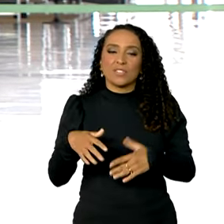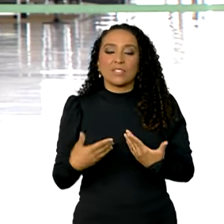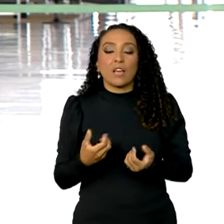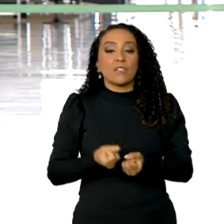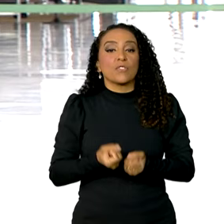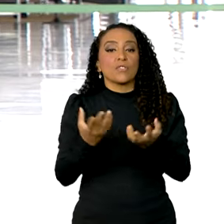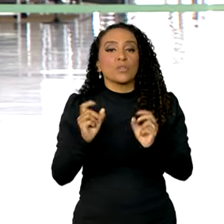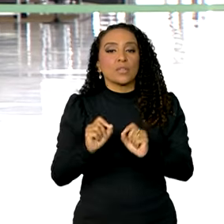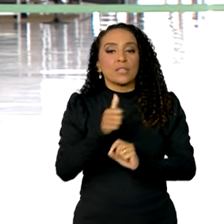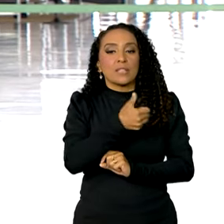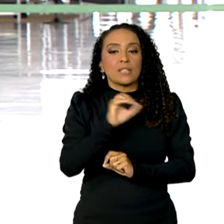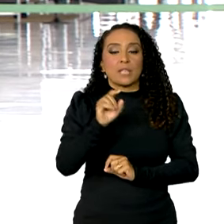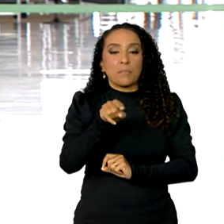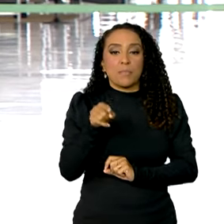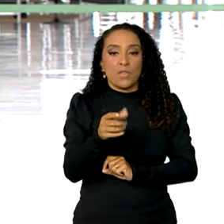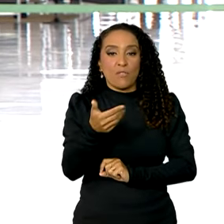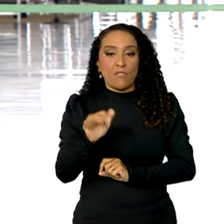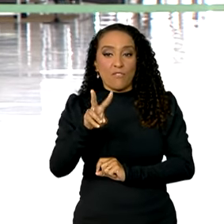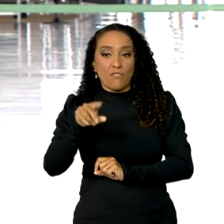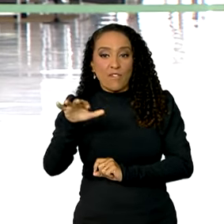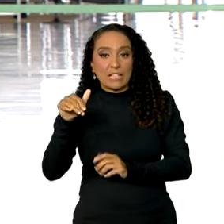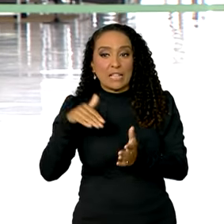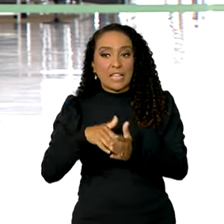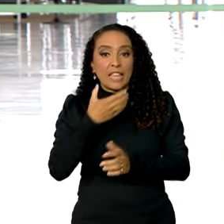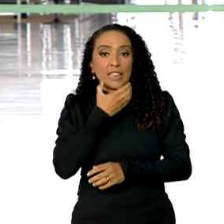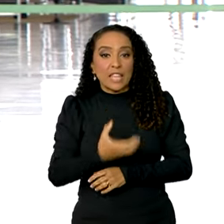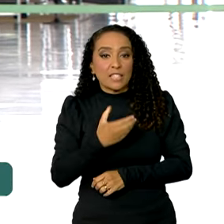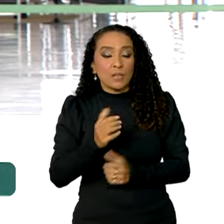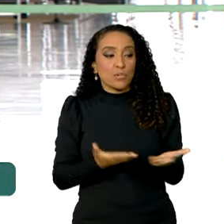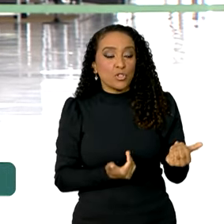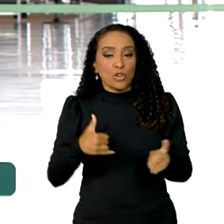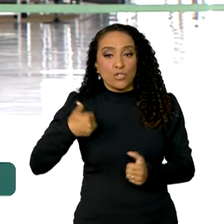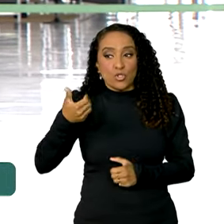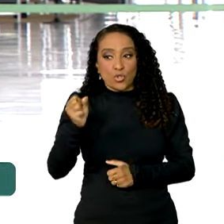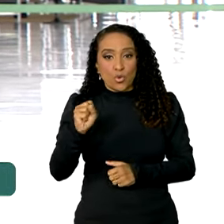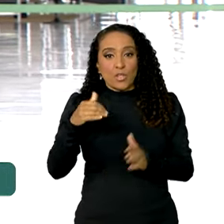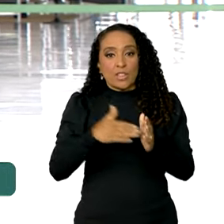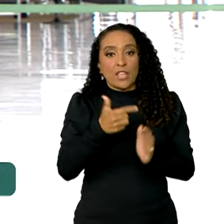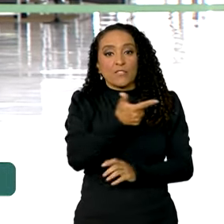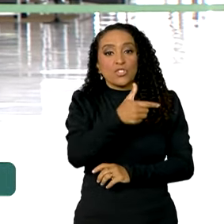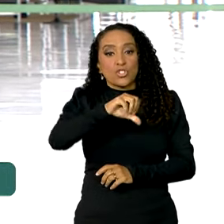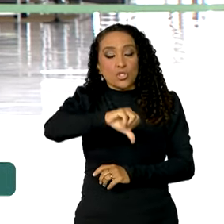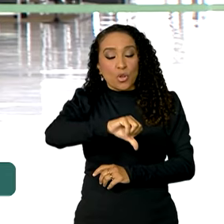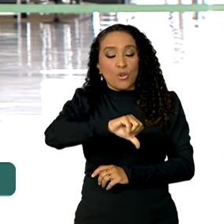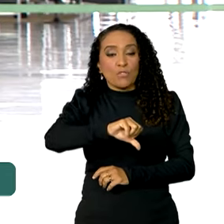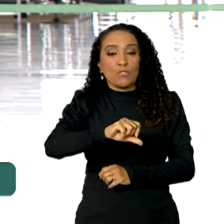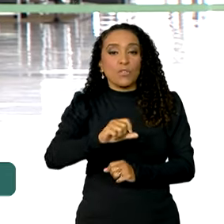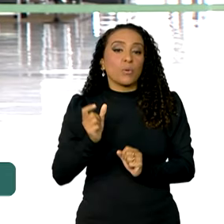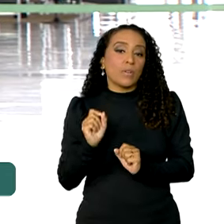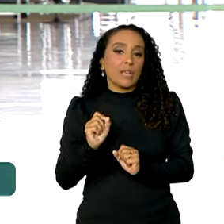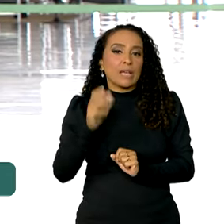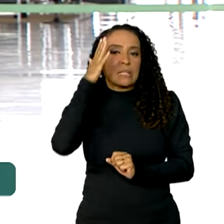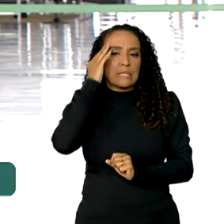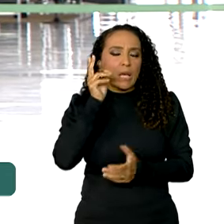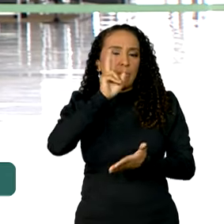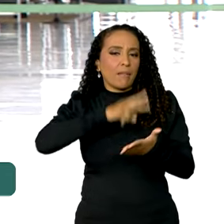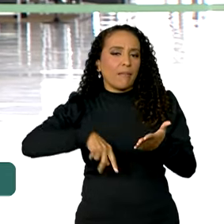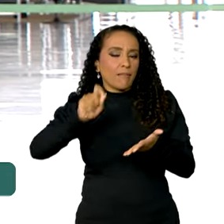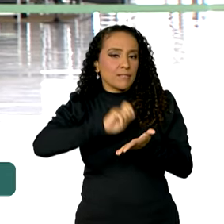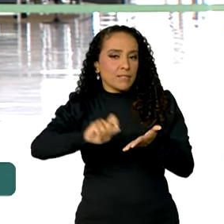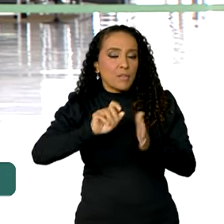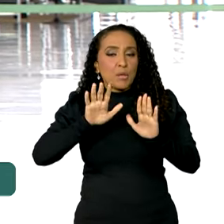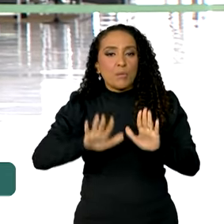Serão oferecidas 100 mil vagas até o fim do ano para jovens de 18 a 29 anos que sabem ler e escrever,